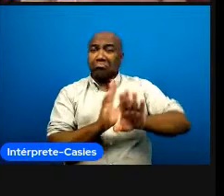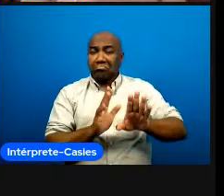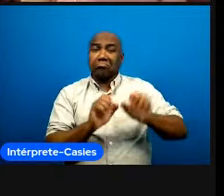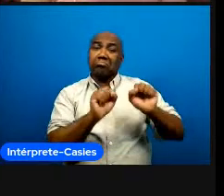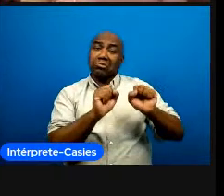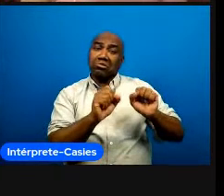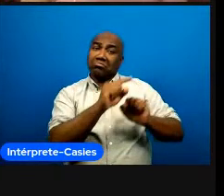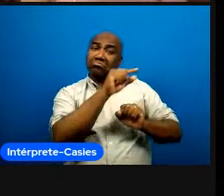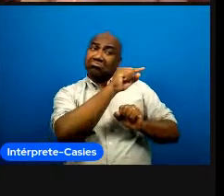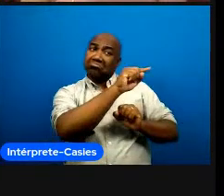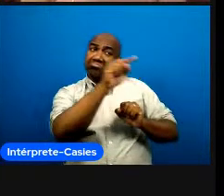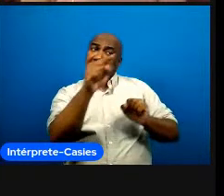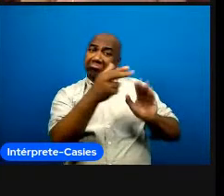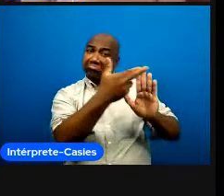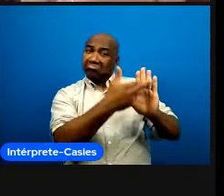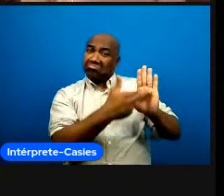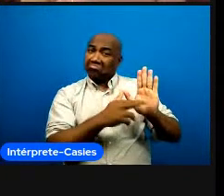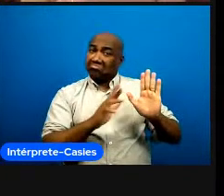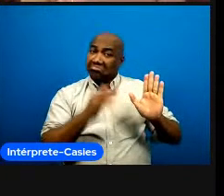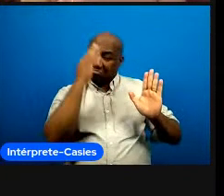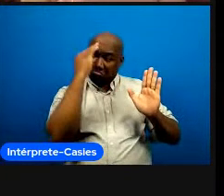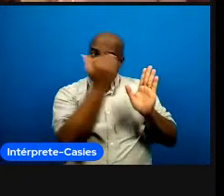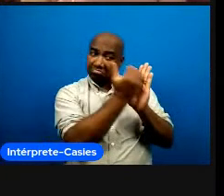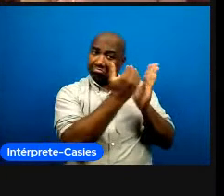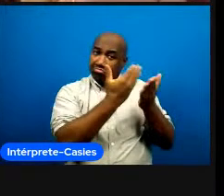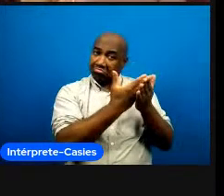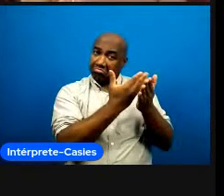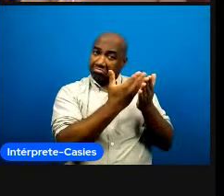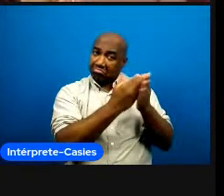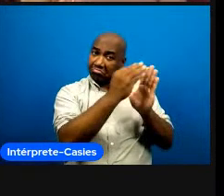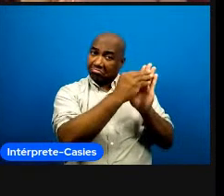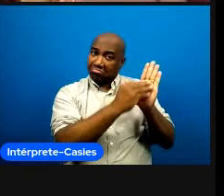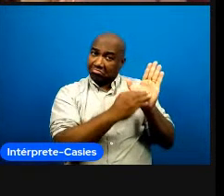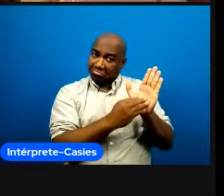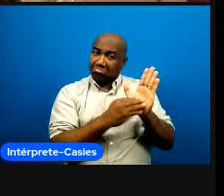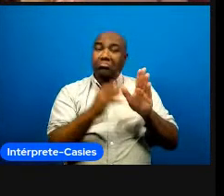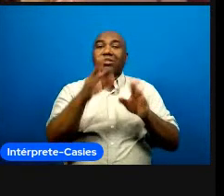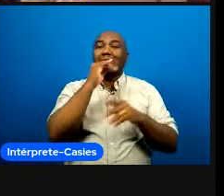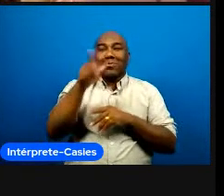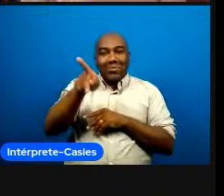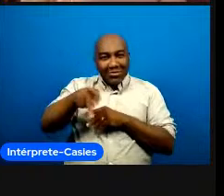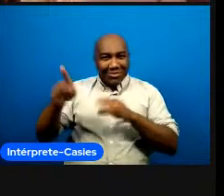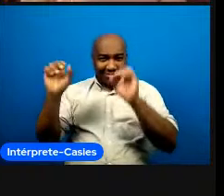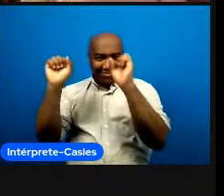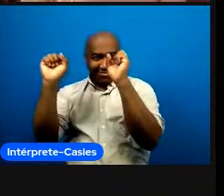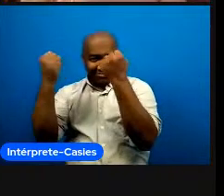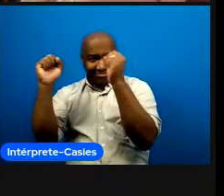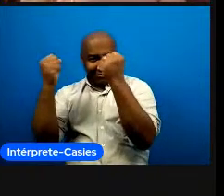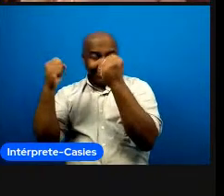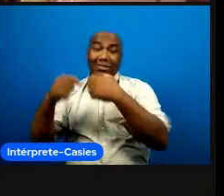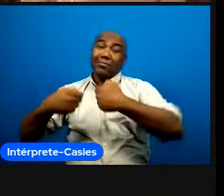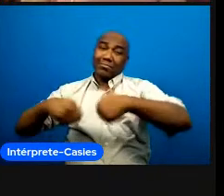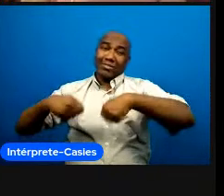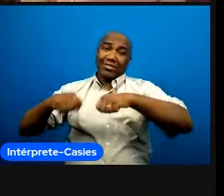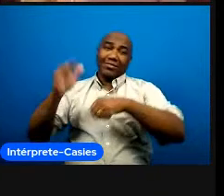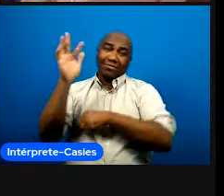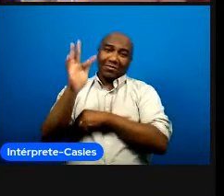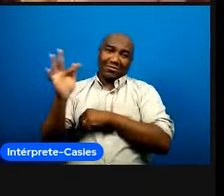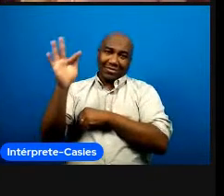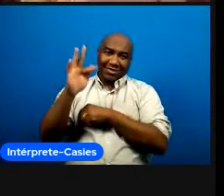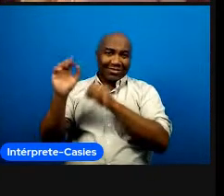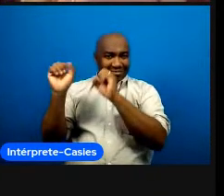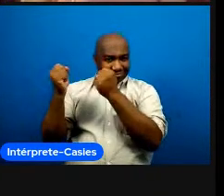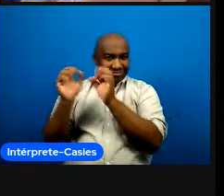quer dizer pra eu ser professor de educação física eu tenho que passar pela graduação no caso de treinadores e treinadoras pra muitas